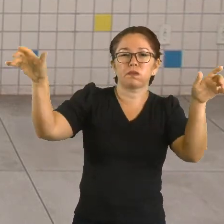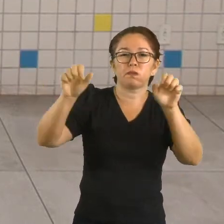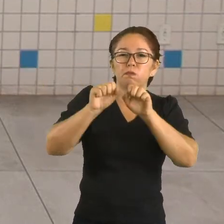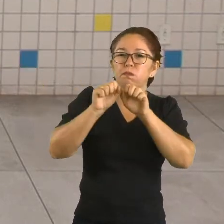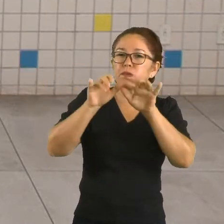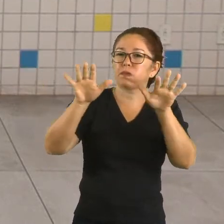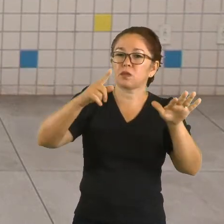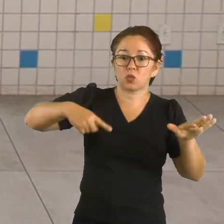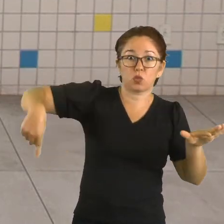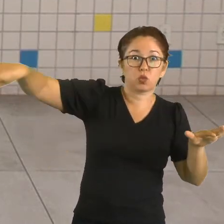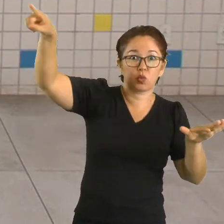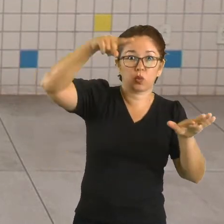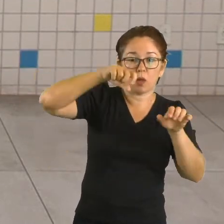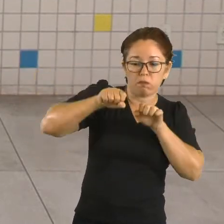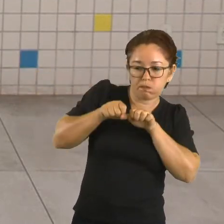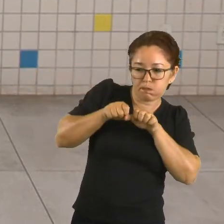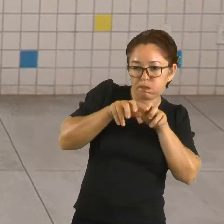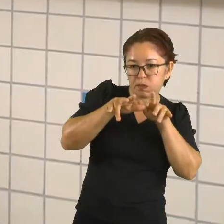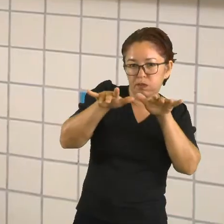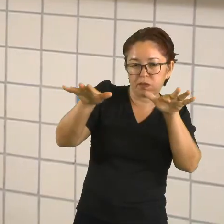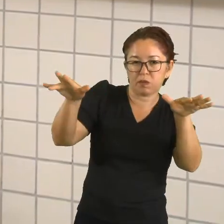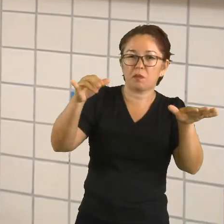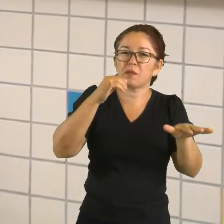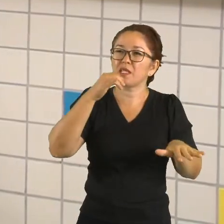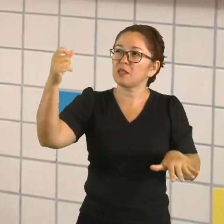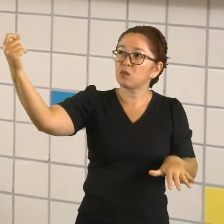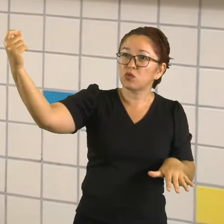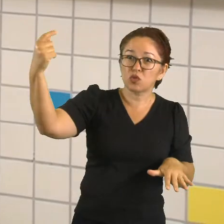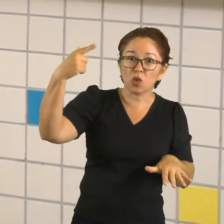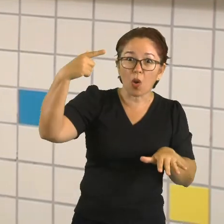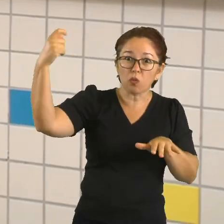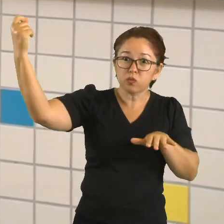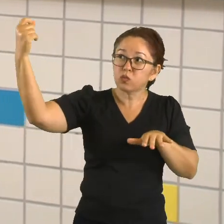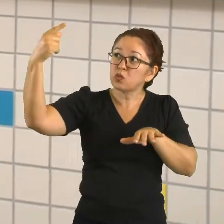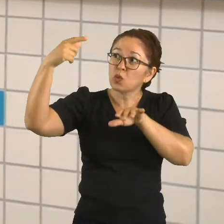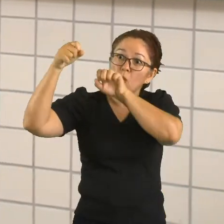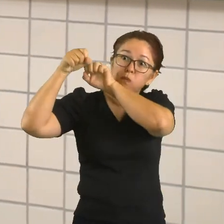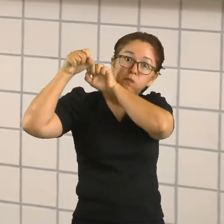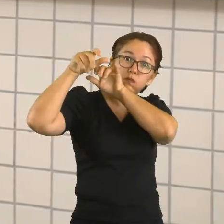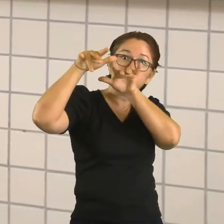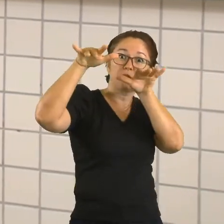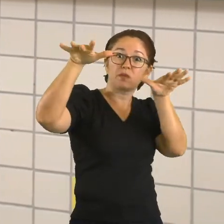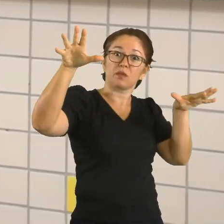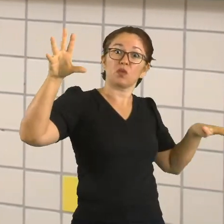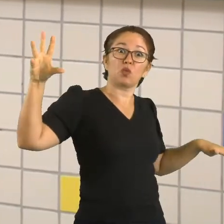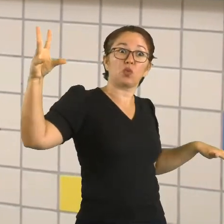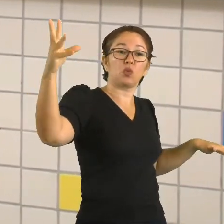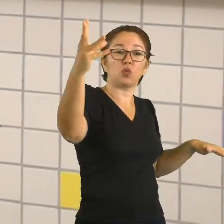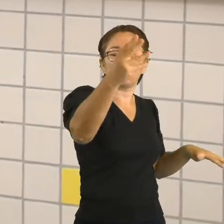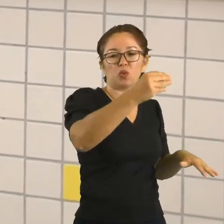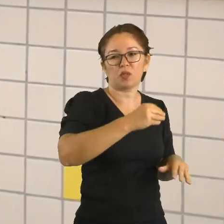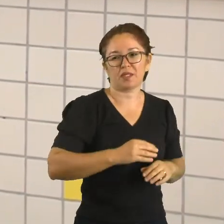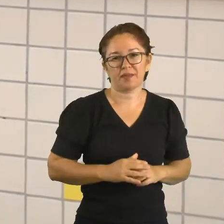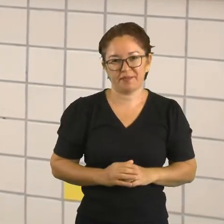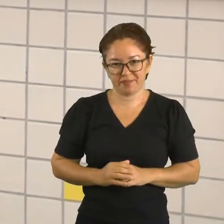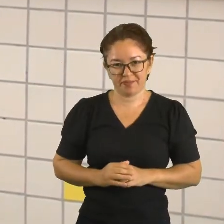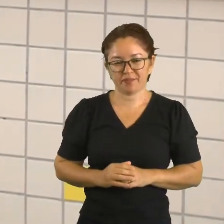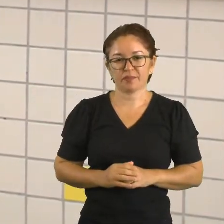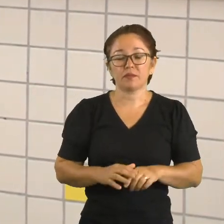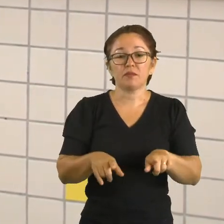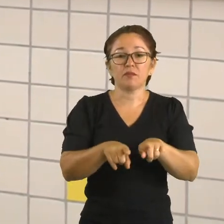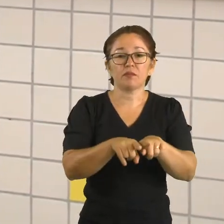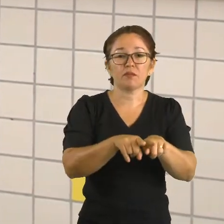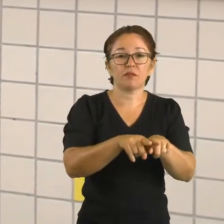Além desse tipo de direção de ondas, nós vamos ter também a direção da vibração das